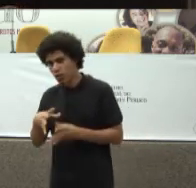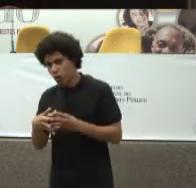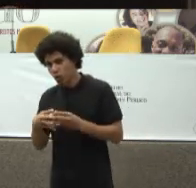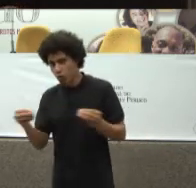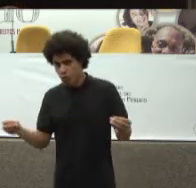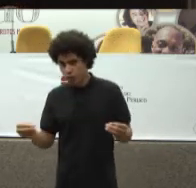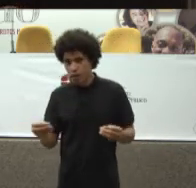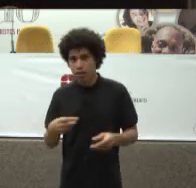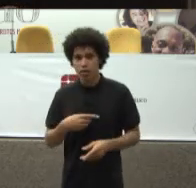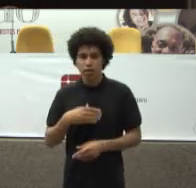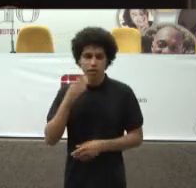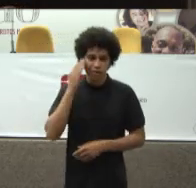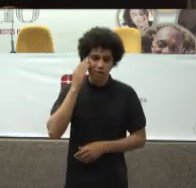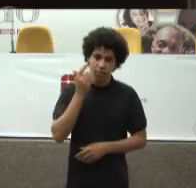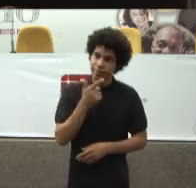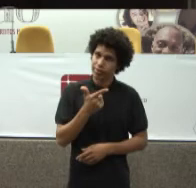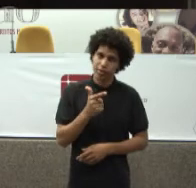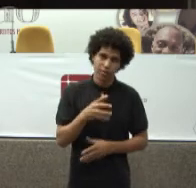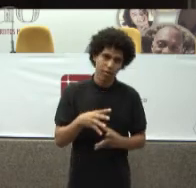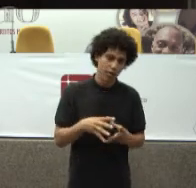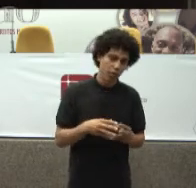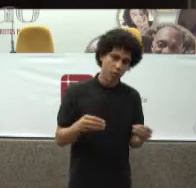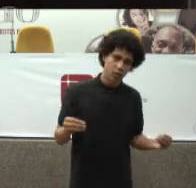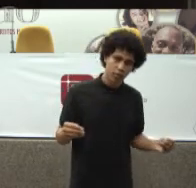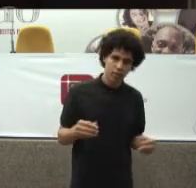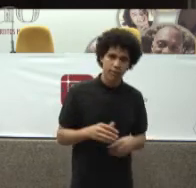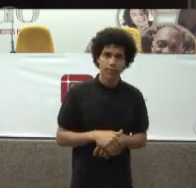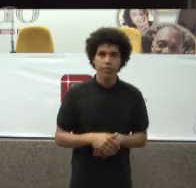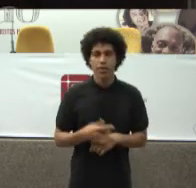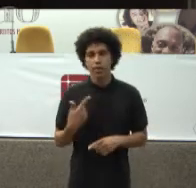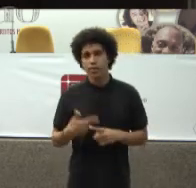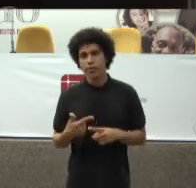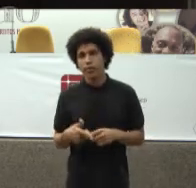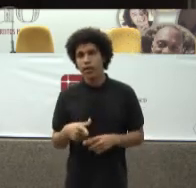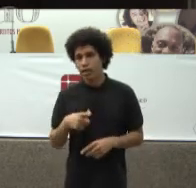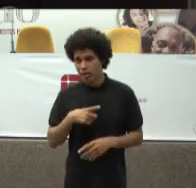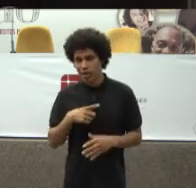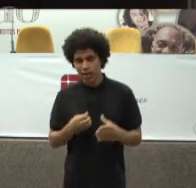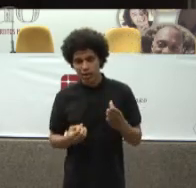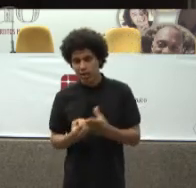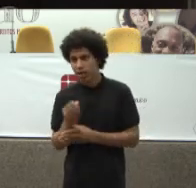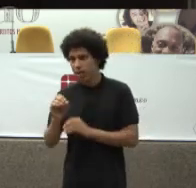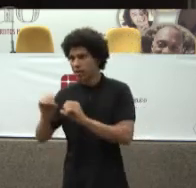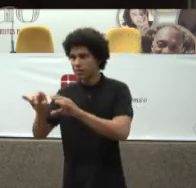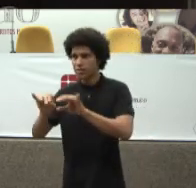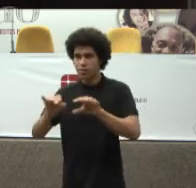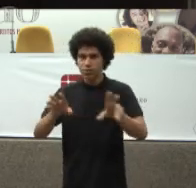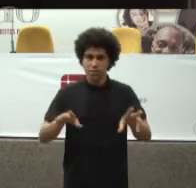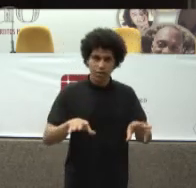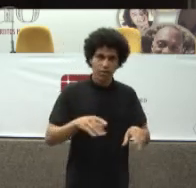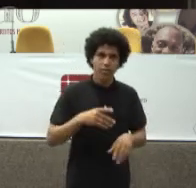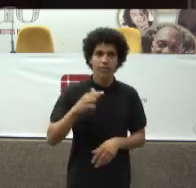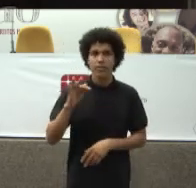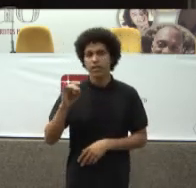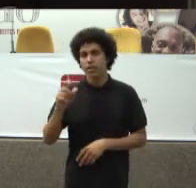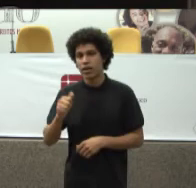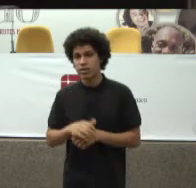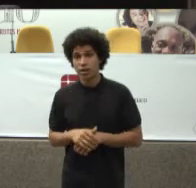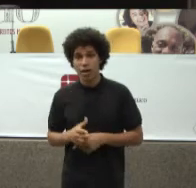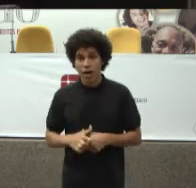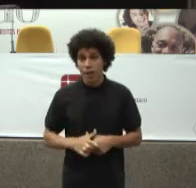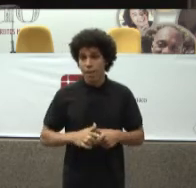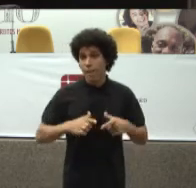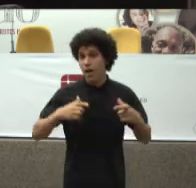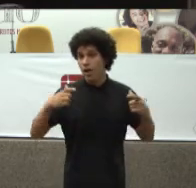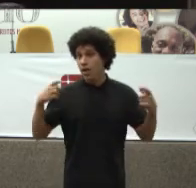Aquela Distribuição Pelas finalidades Infelizmente A maior parte Do tratamento Do